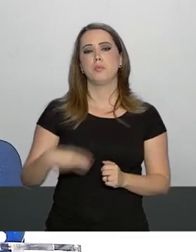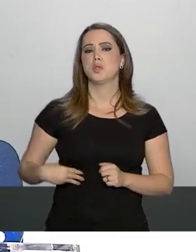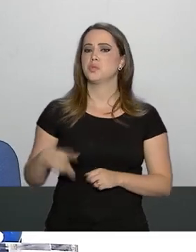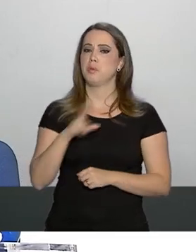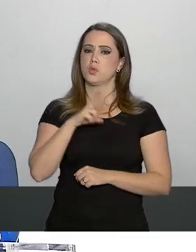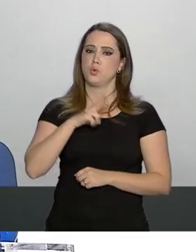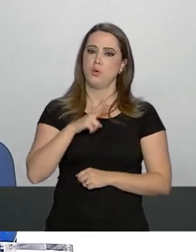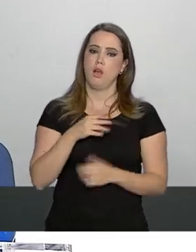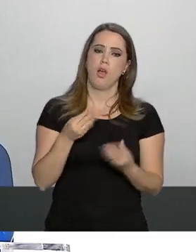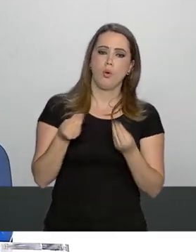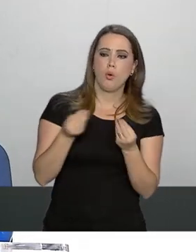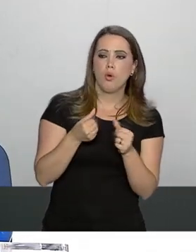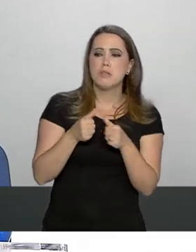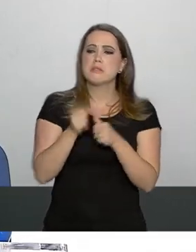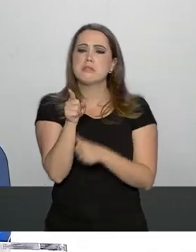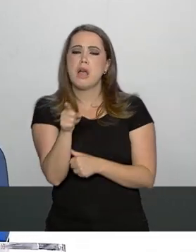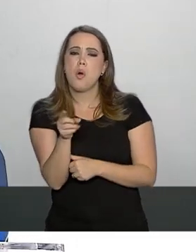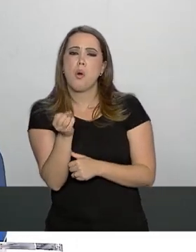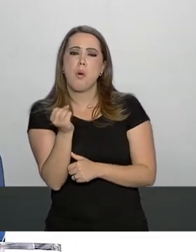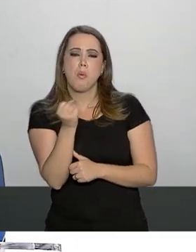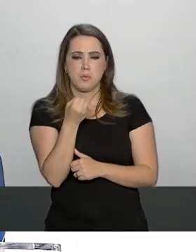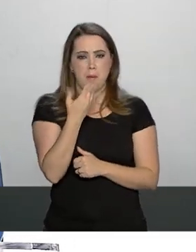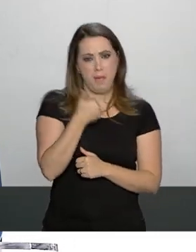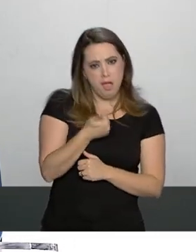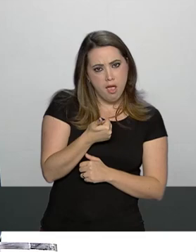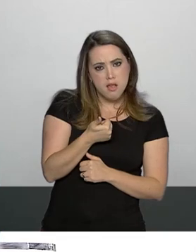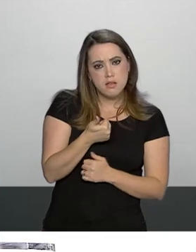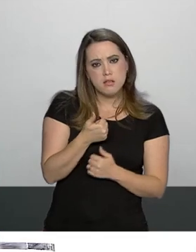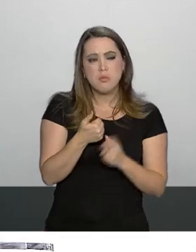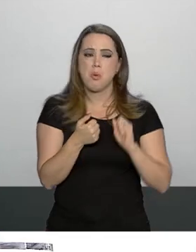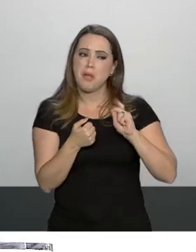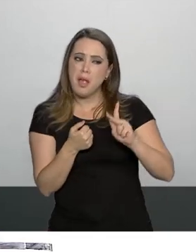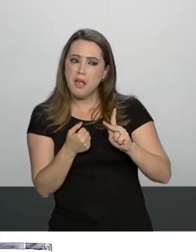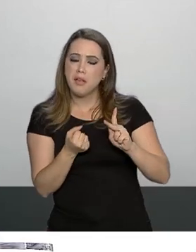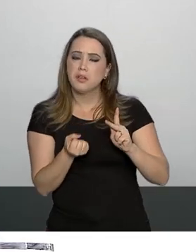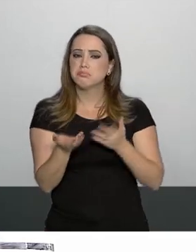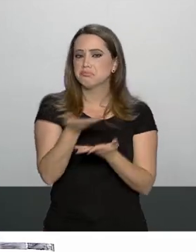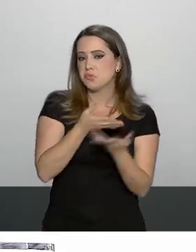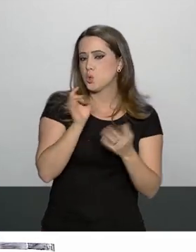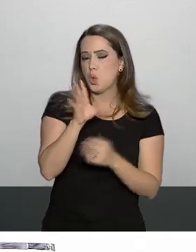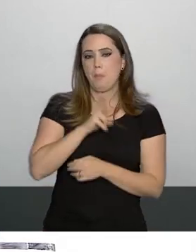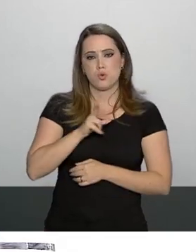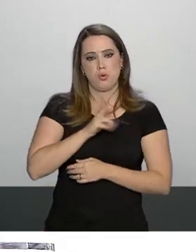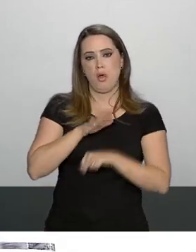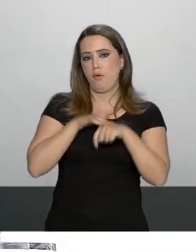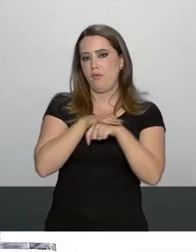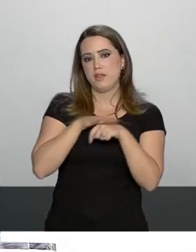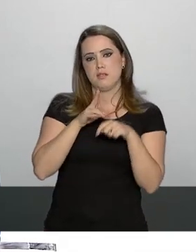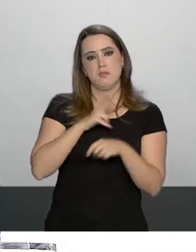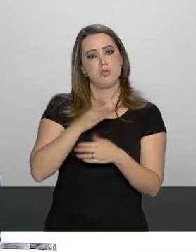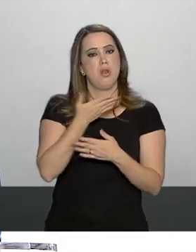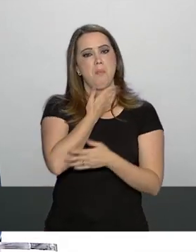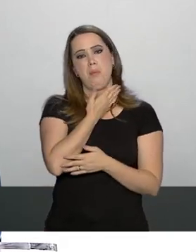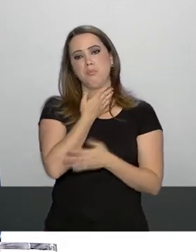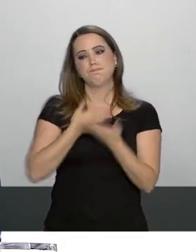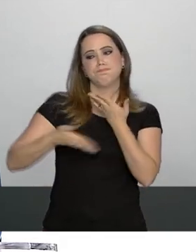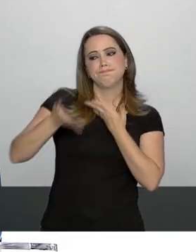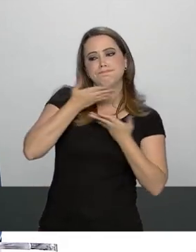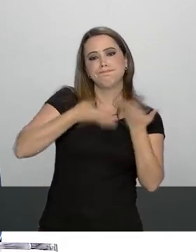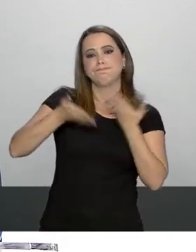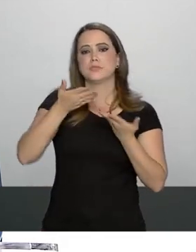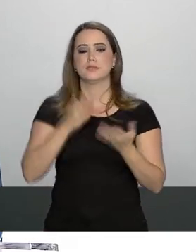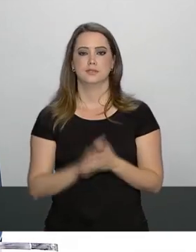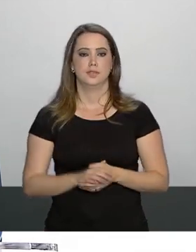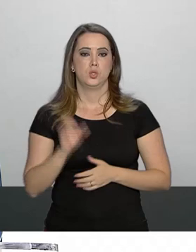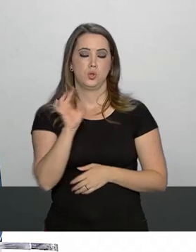Então, foi como o senhor está, estou bem, etc, etc. A caminhada, uma pessoa que passou ontem o dia inteiro na cama por